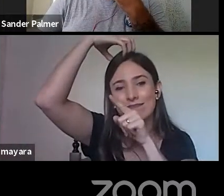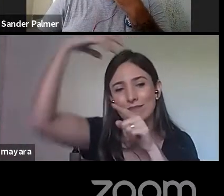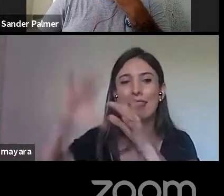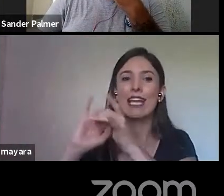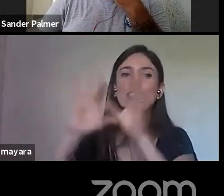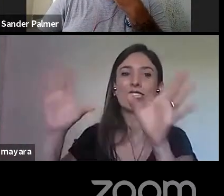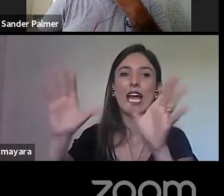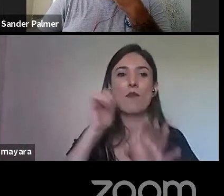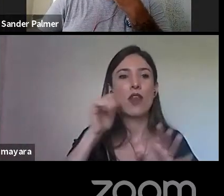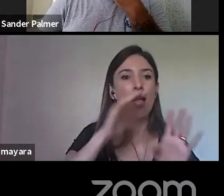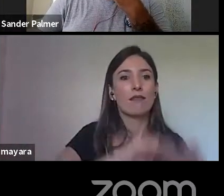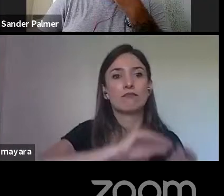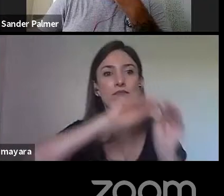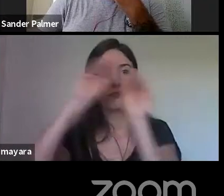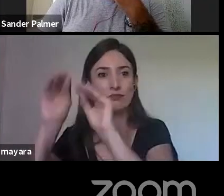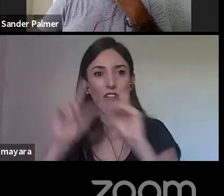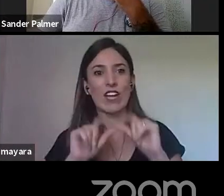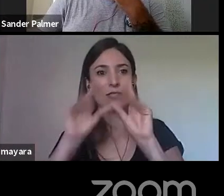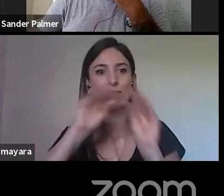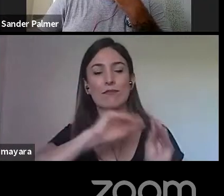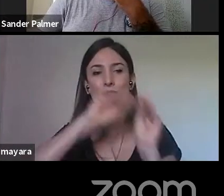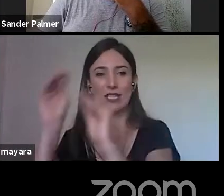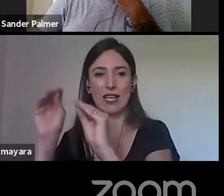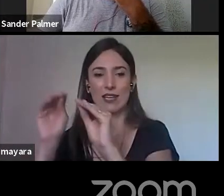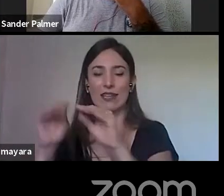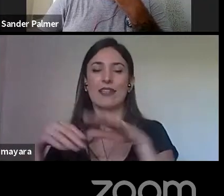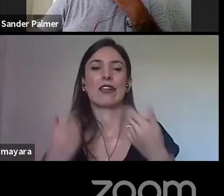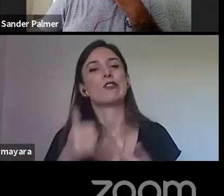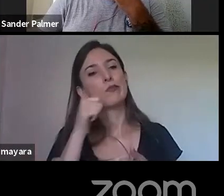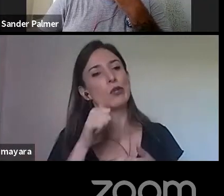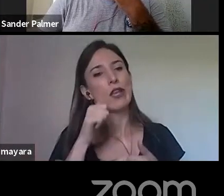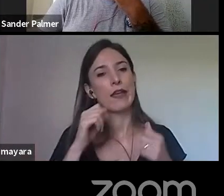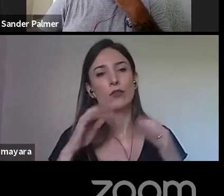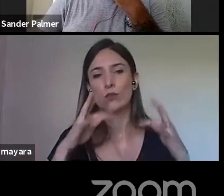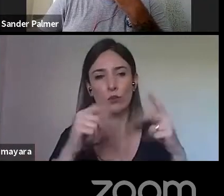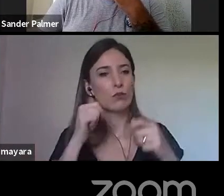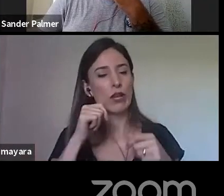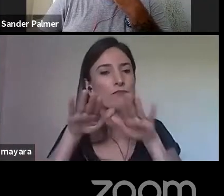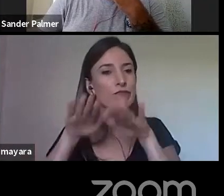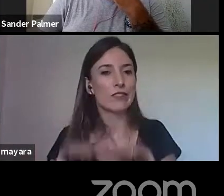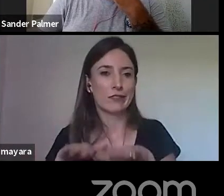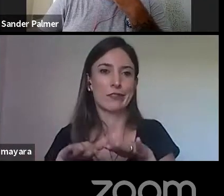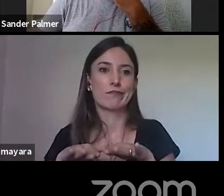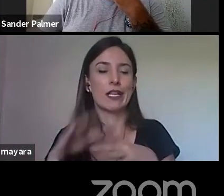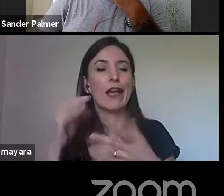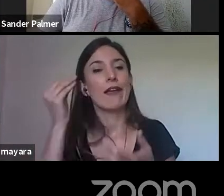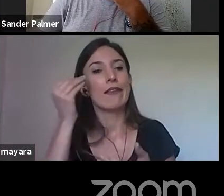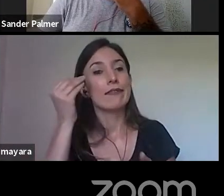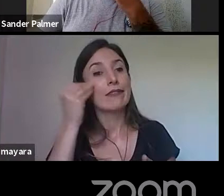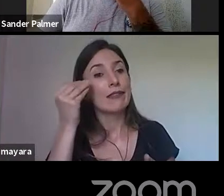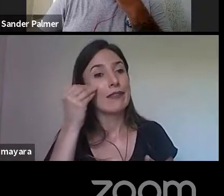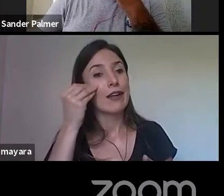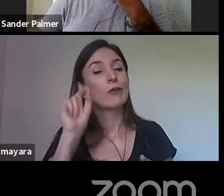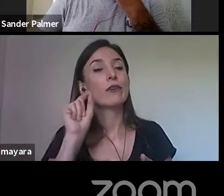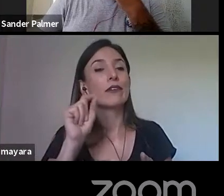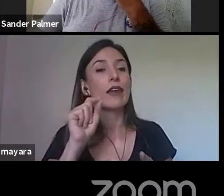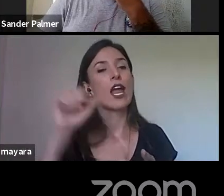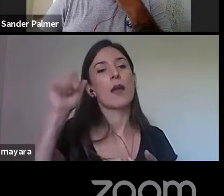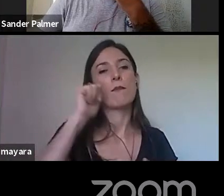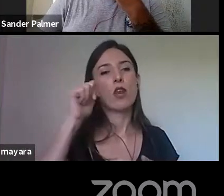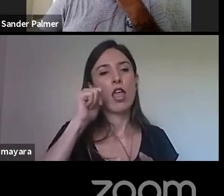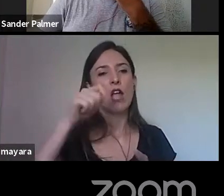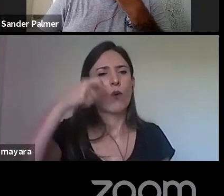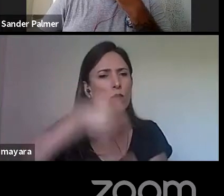questões aí, mas eu não vou entrar aqui, tá, mas principalmente tentando manter a mulher para o matrimônio e para o povoamento do